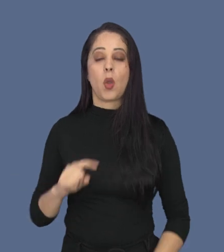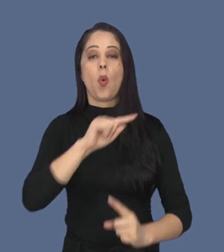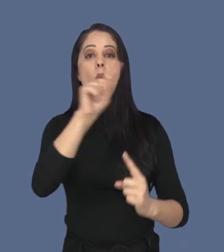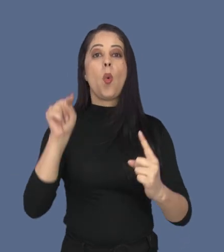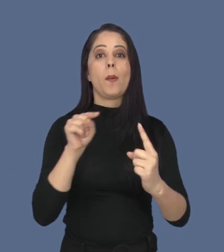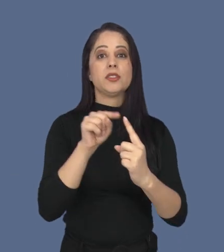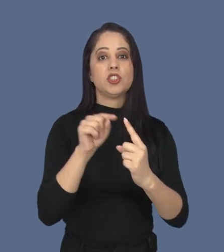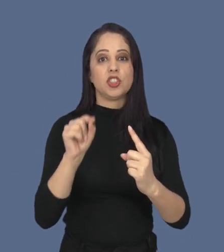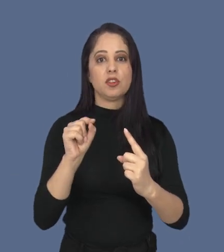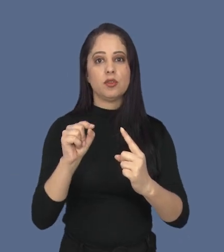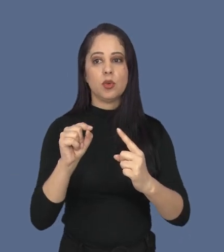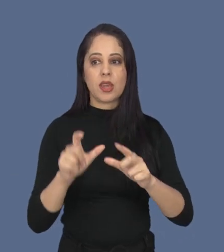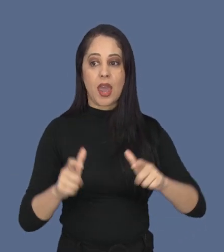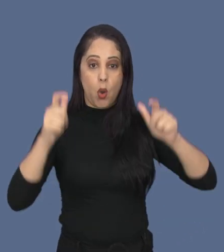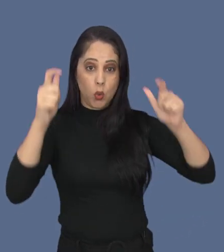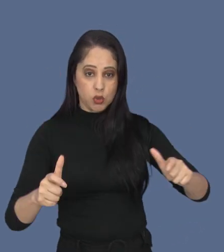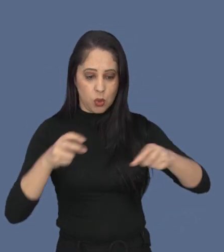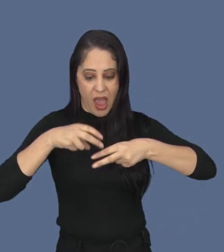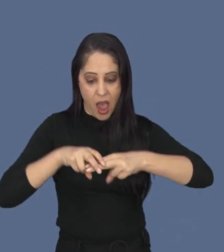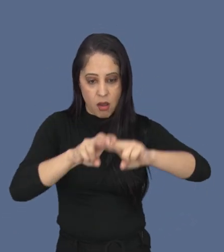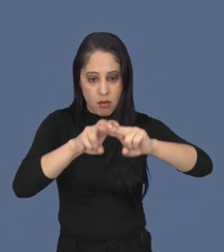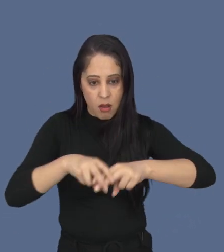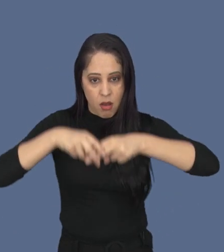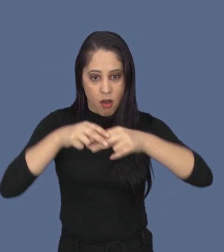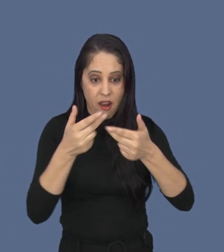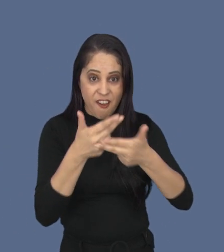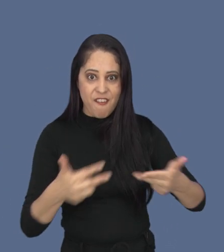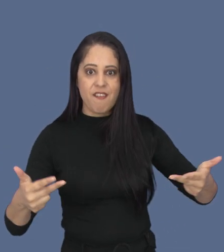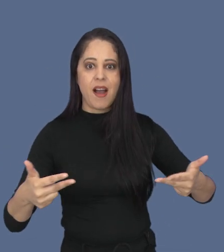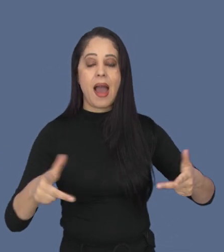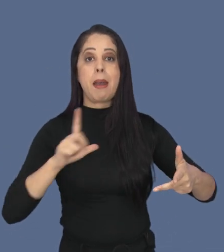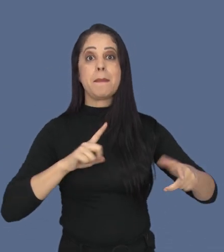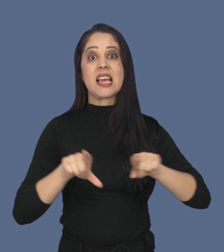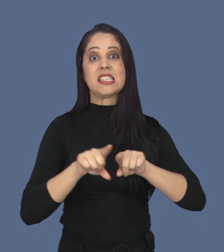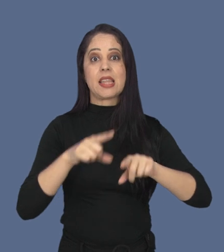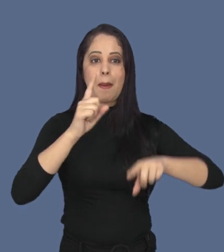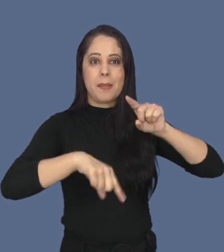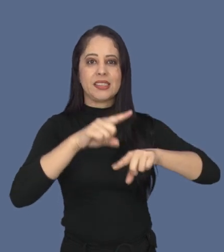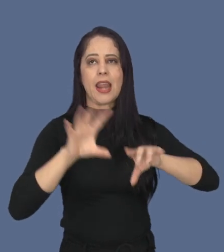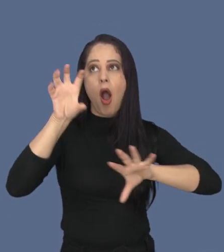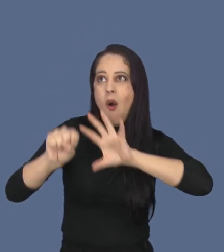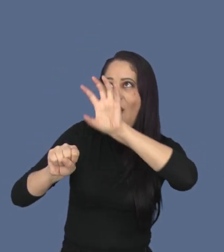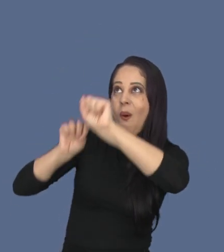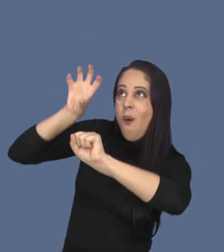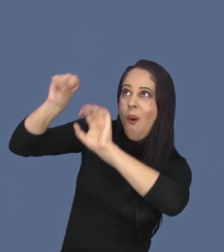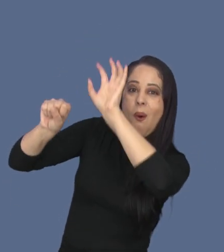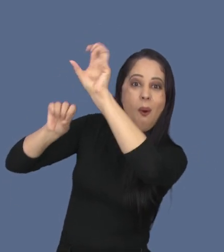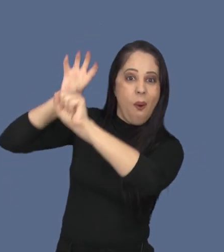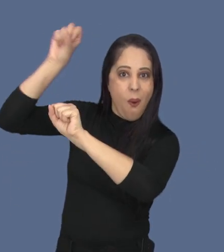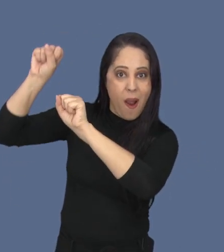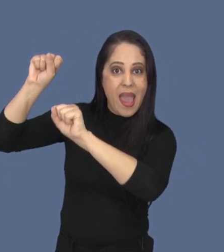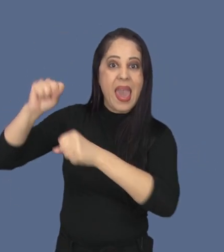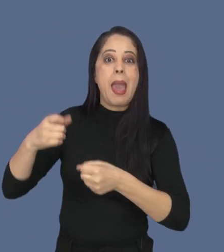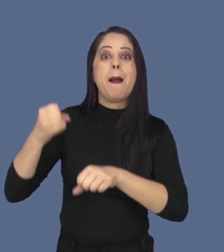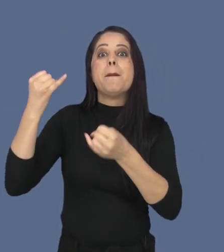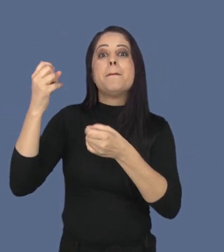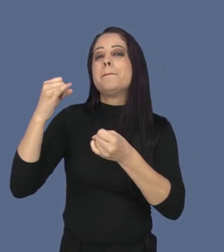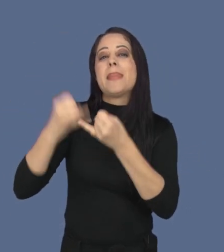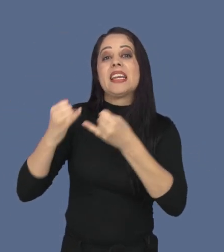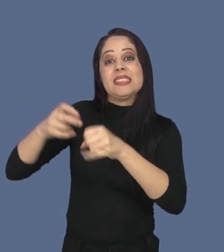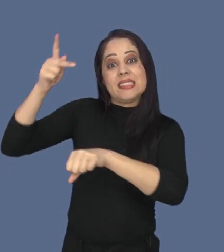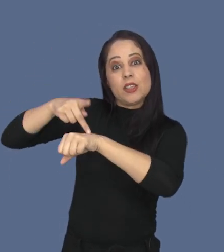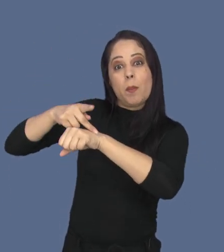ideia busca renovar os parquinhos públicos infantis, a partir da instalação de aparelhos de escaladas que simulam